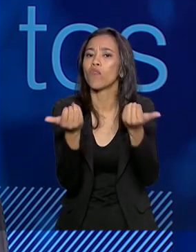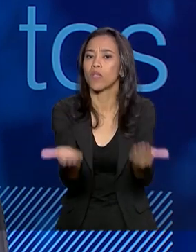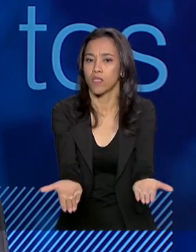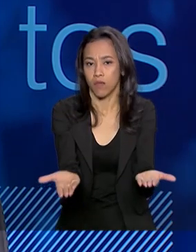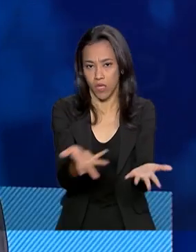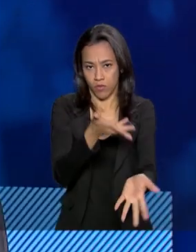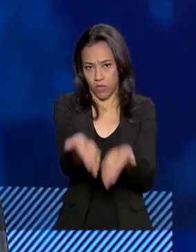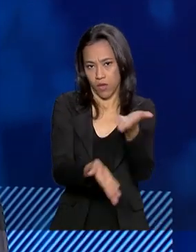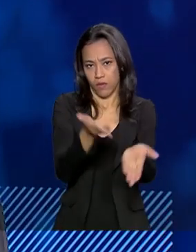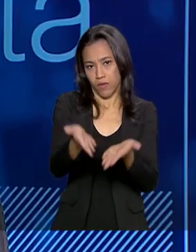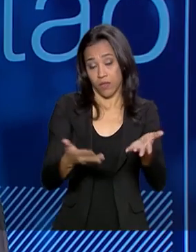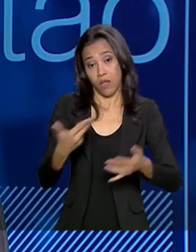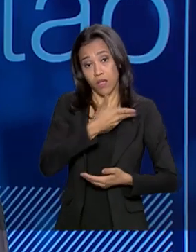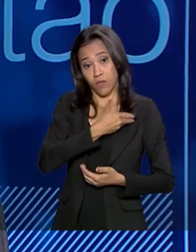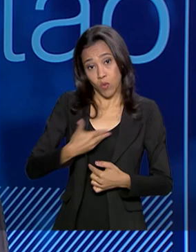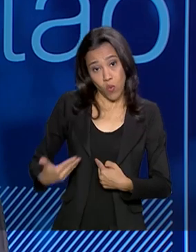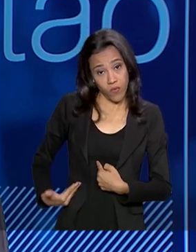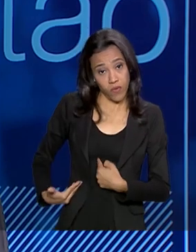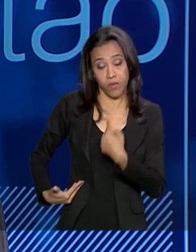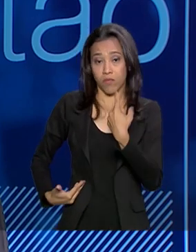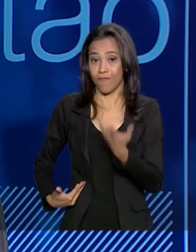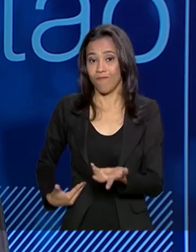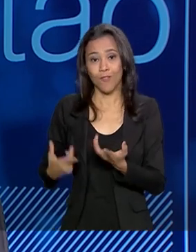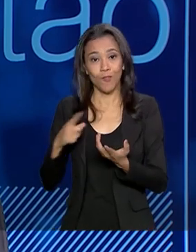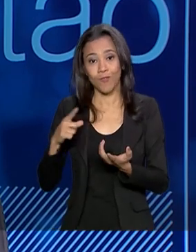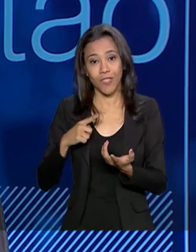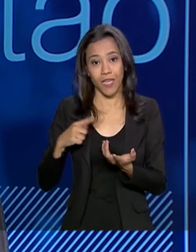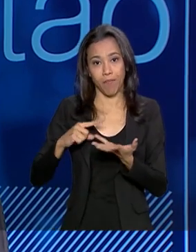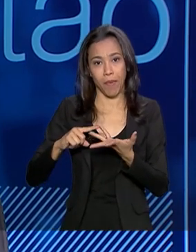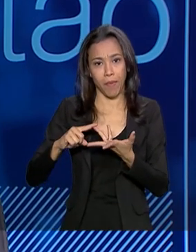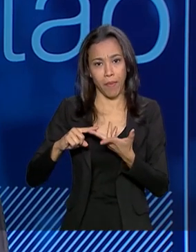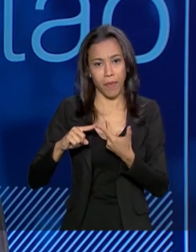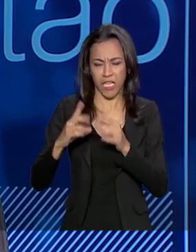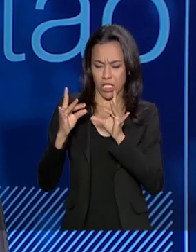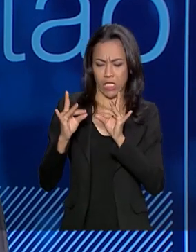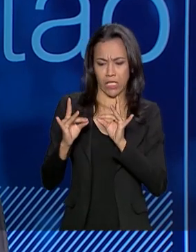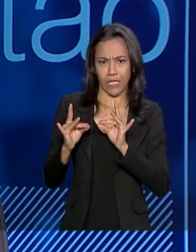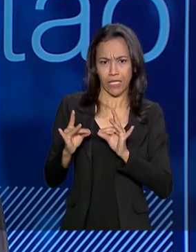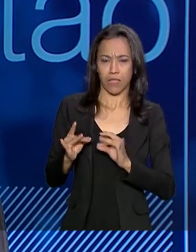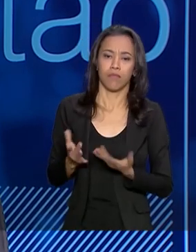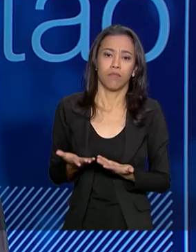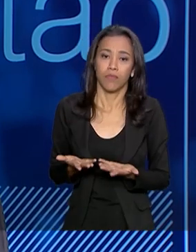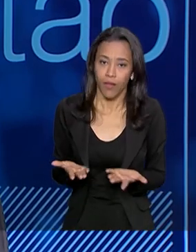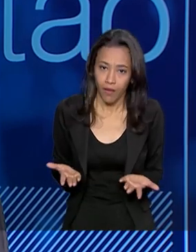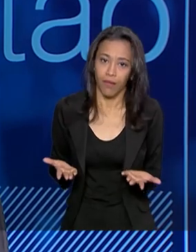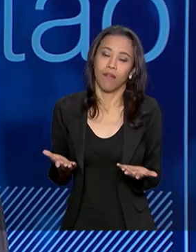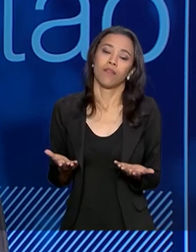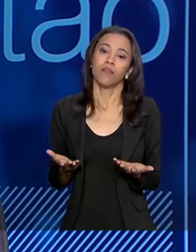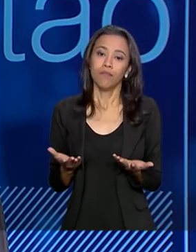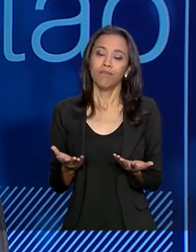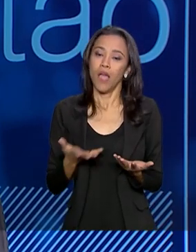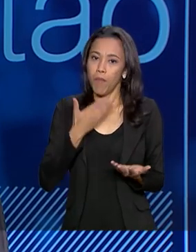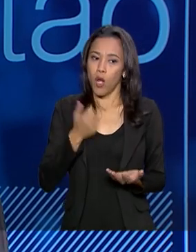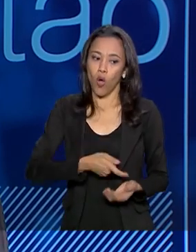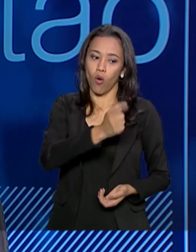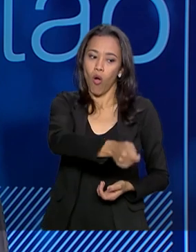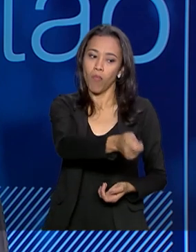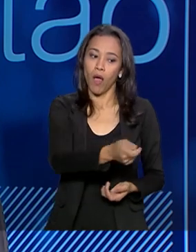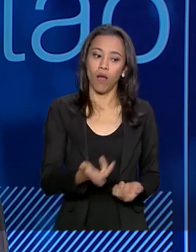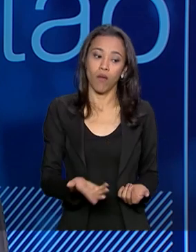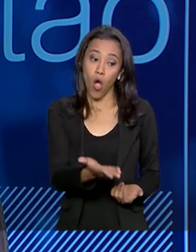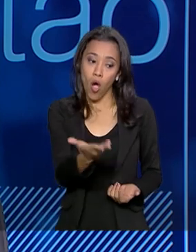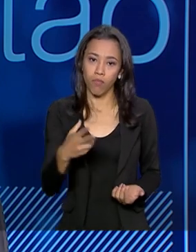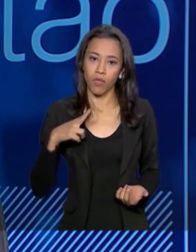E muitas vezes a empresa pública não vem com todo esse pacote de exigências. Então, muitas vezes é mais fácil cobrar o